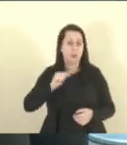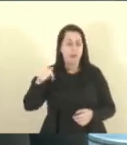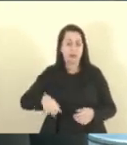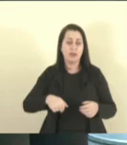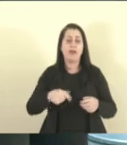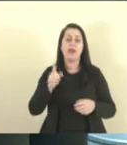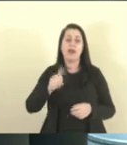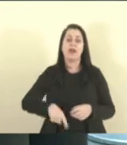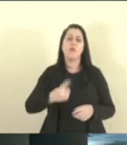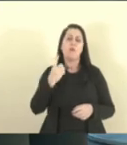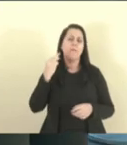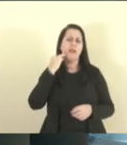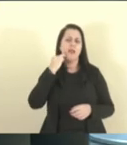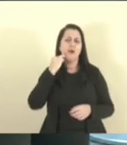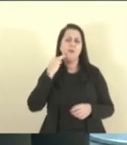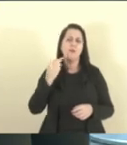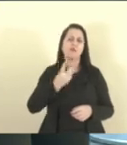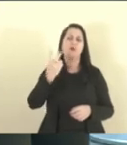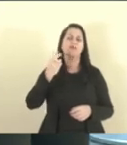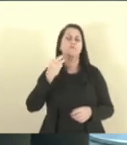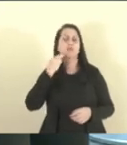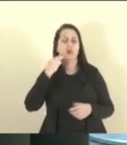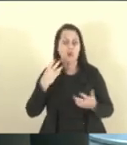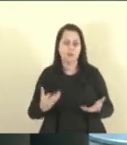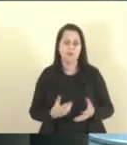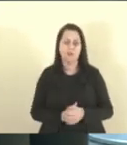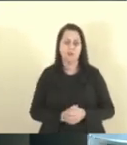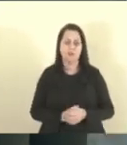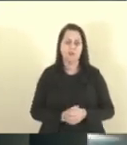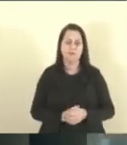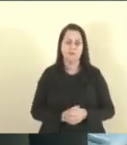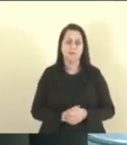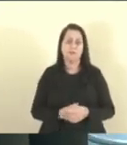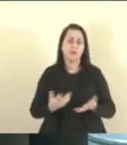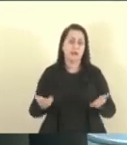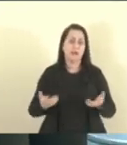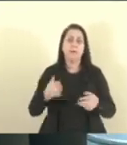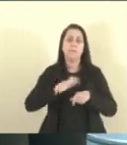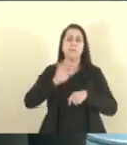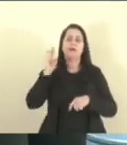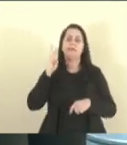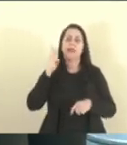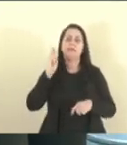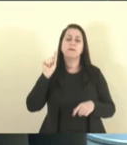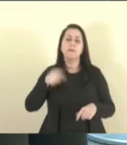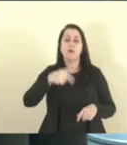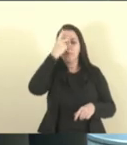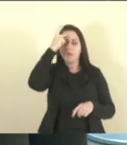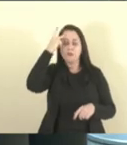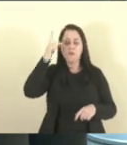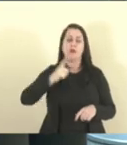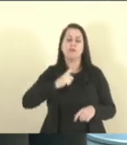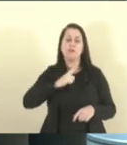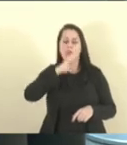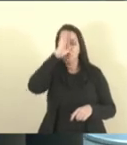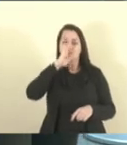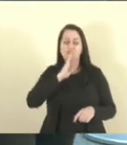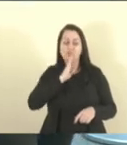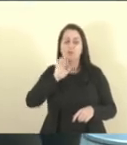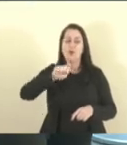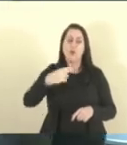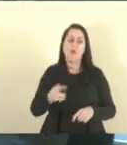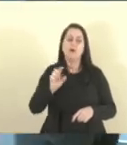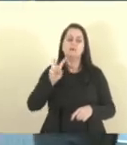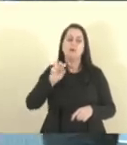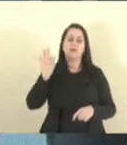custa um milhão e meio e dois milhões. Aí você tem mais de três mil pessoas que têm benefício de meia entrada ou gratuidade para